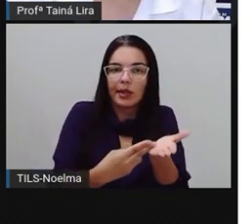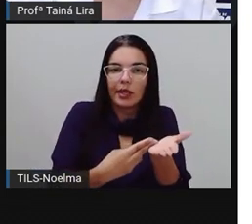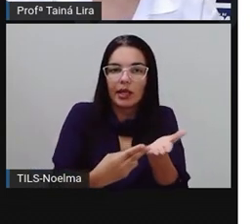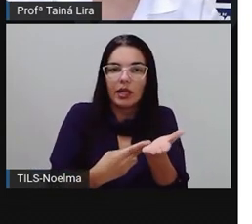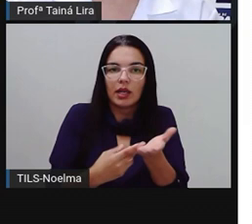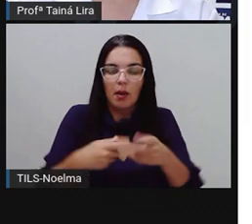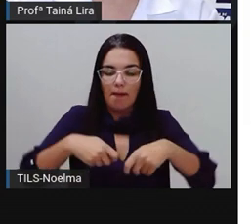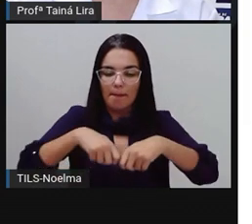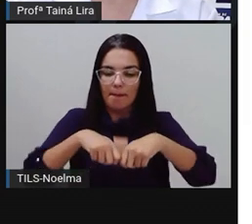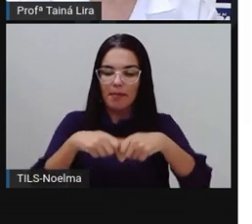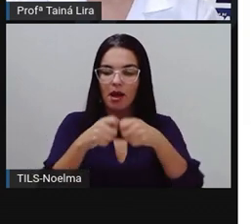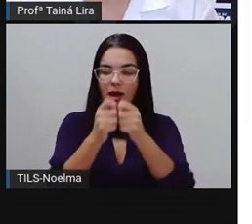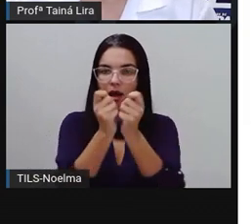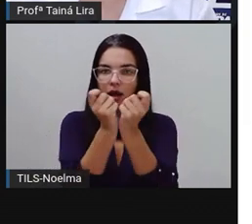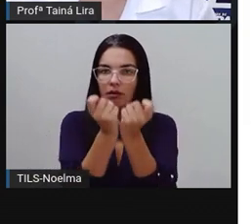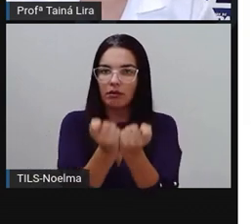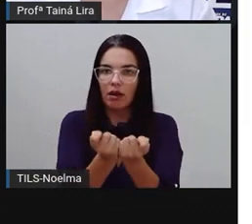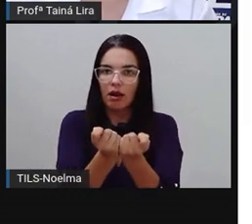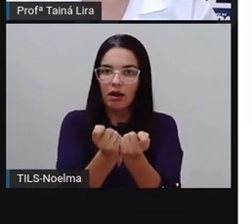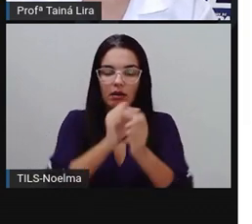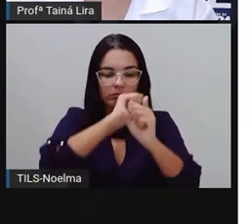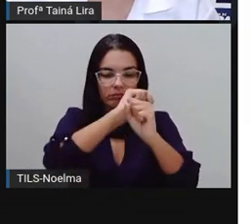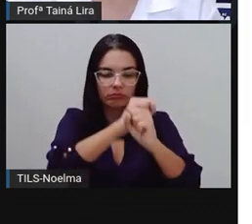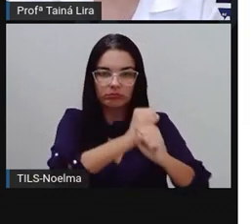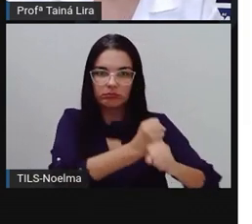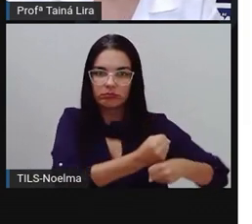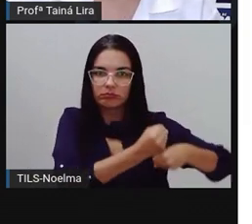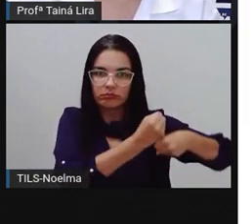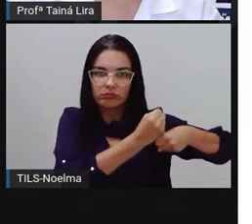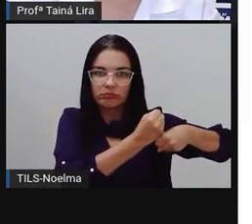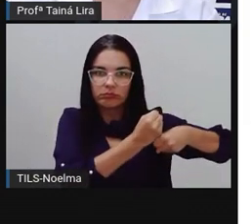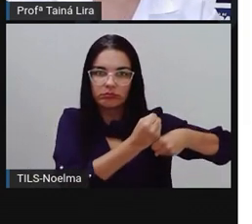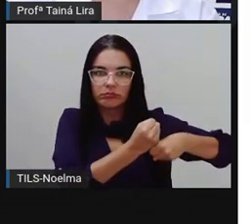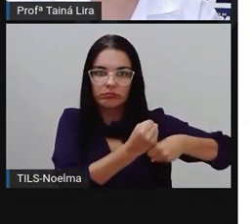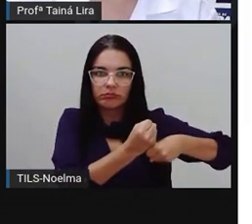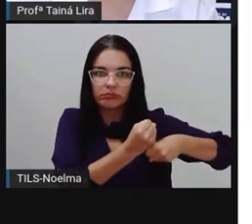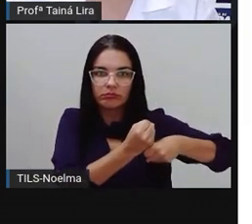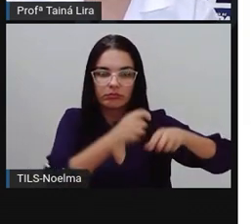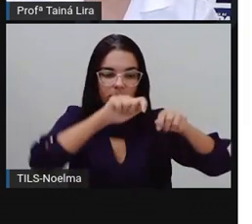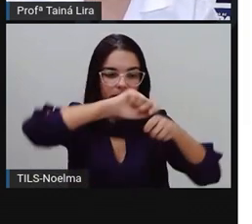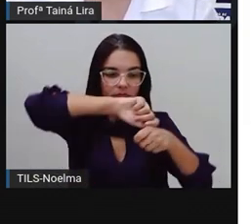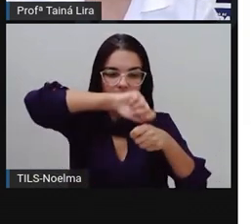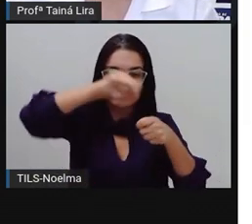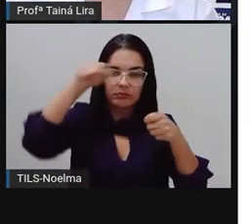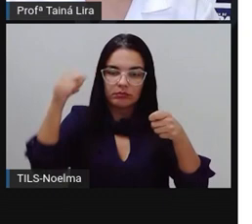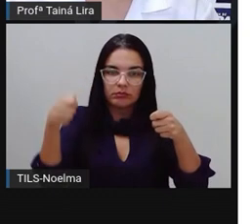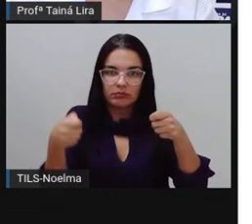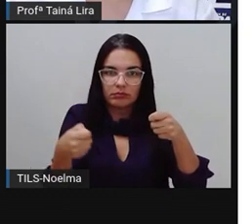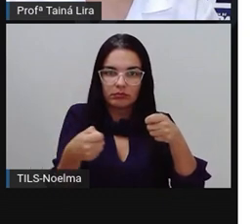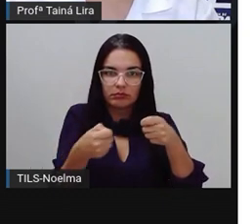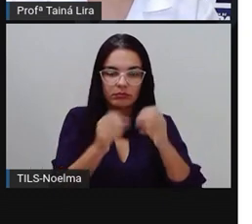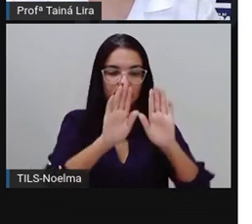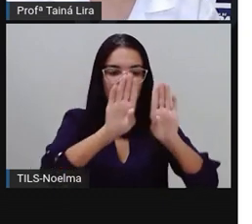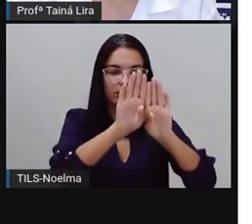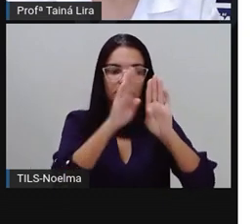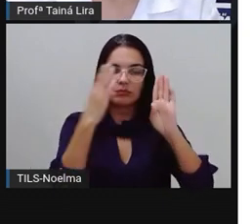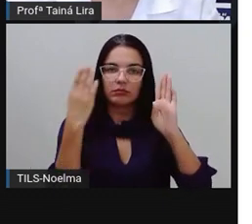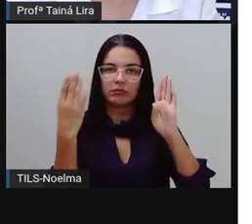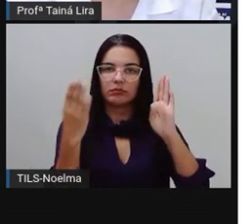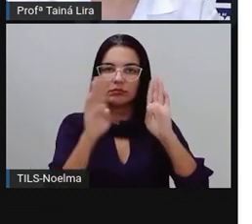Baralho. Remo. Estojo. Armário.